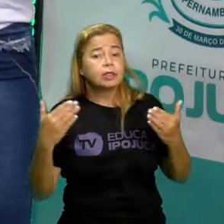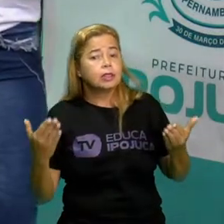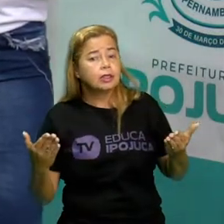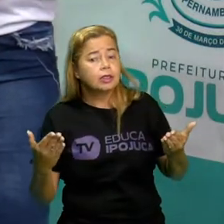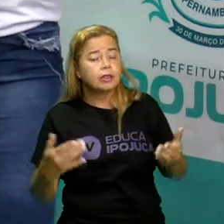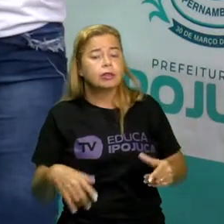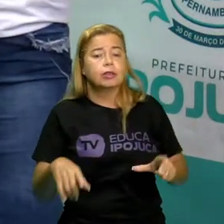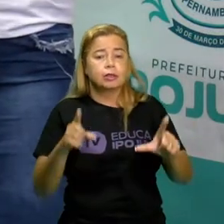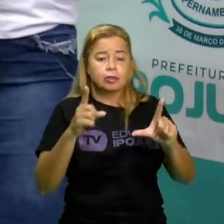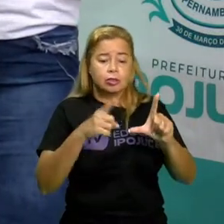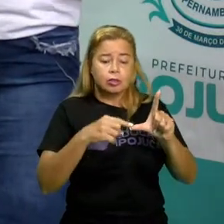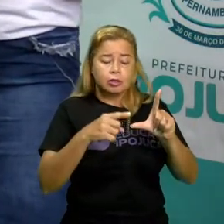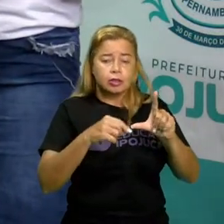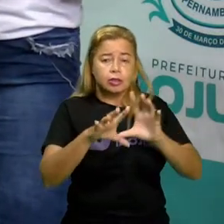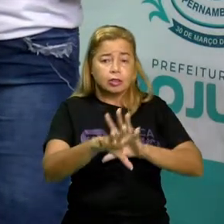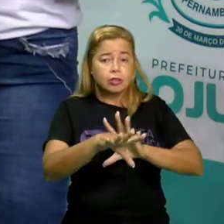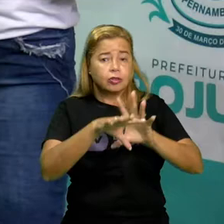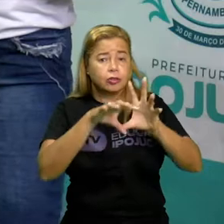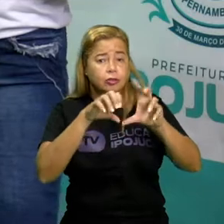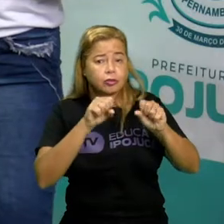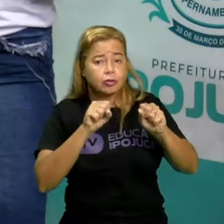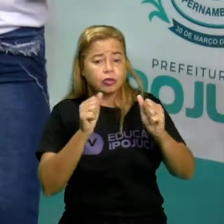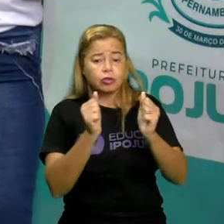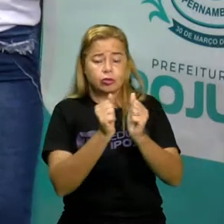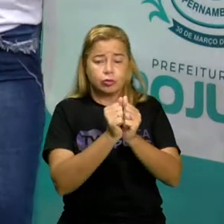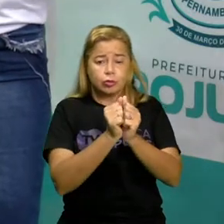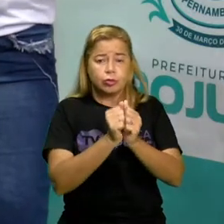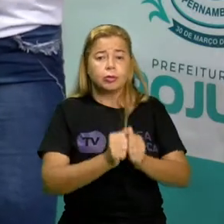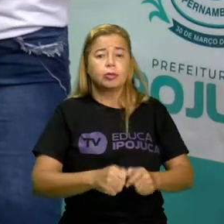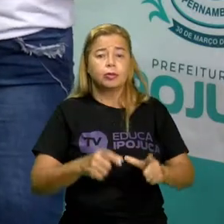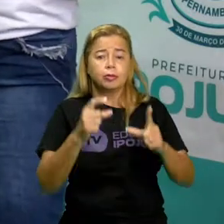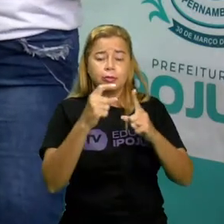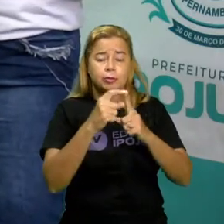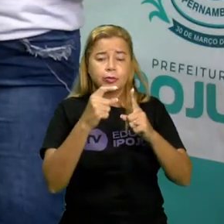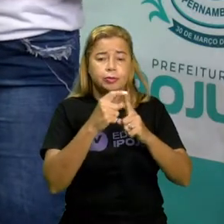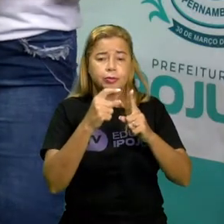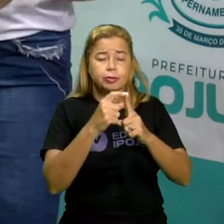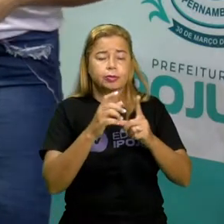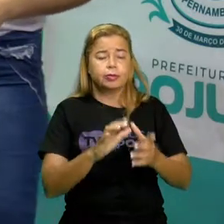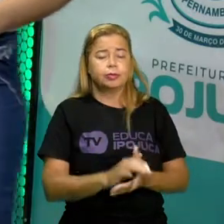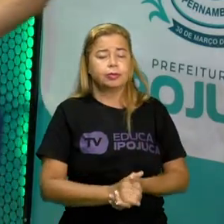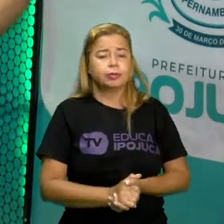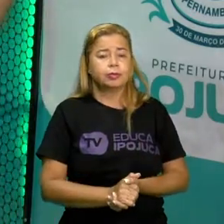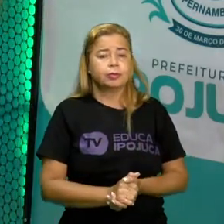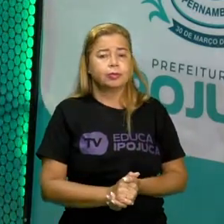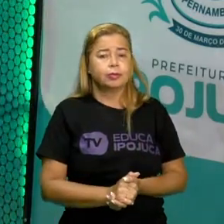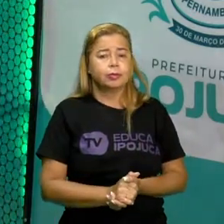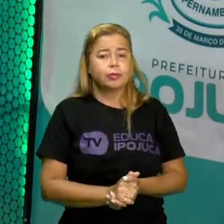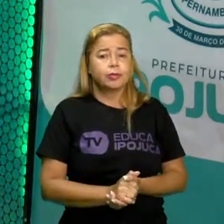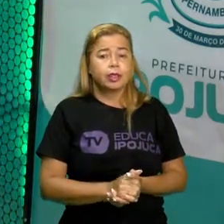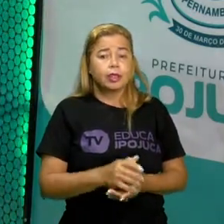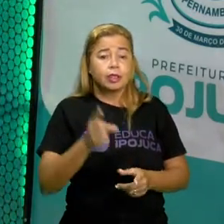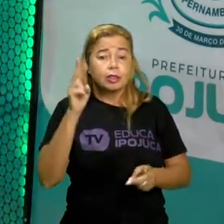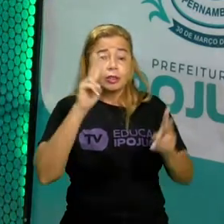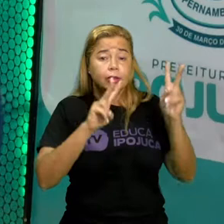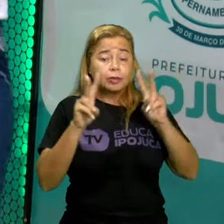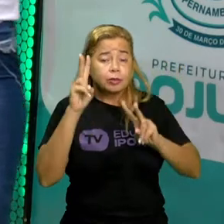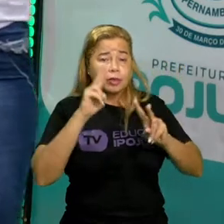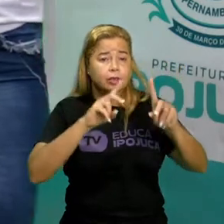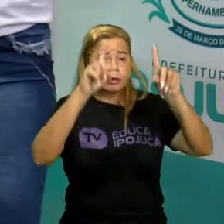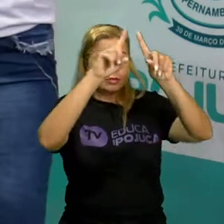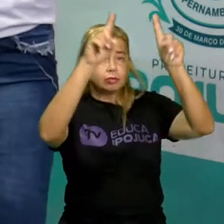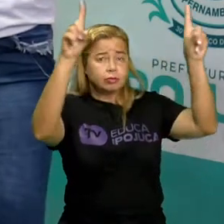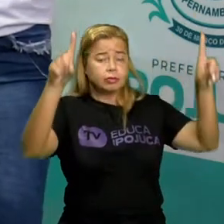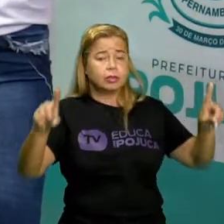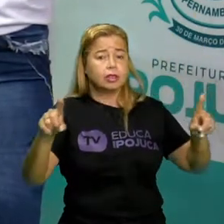palavras Isso mesmo, crianças Então, observem Nesta placa aqui quando a gente sai